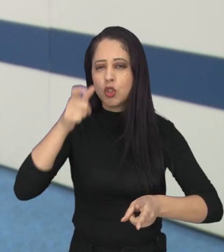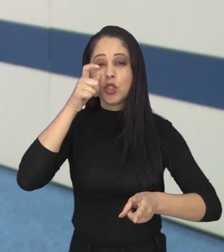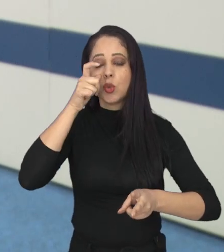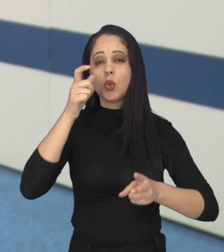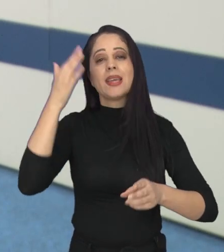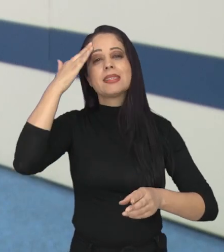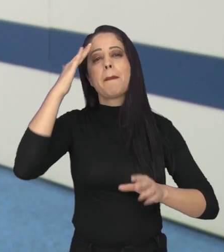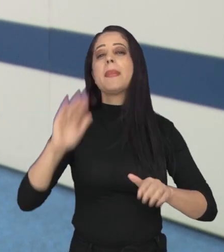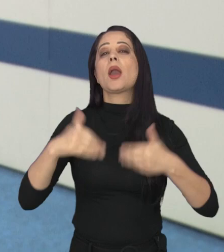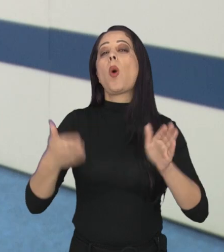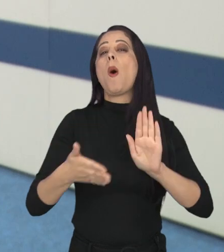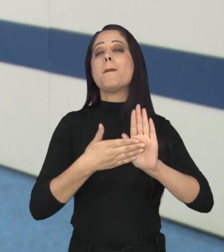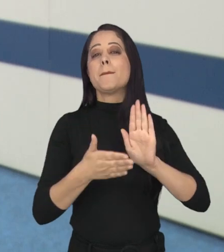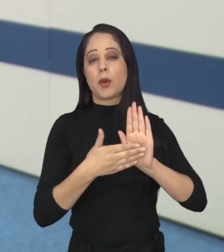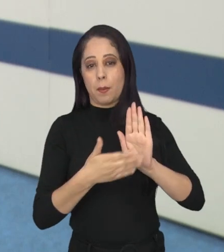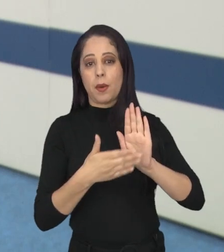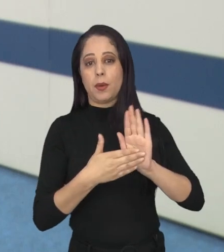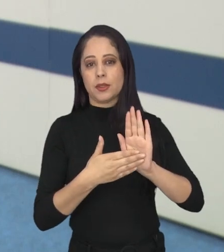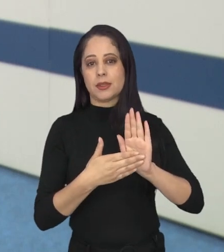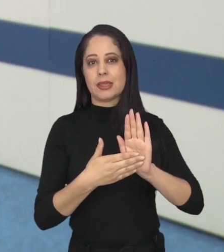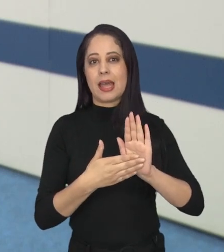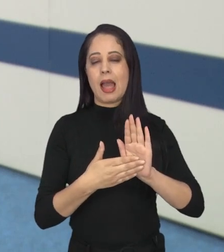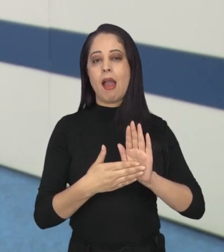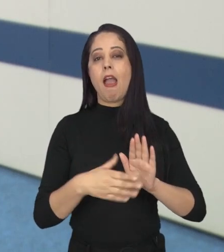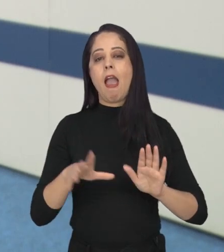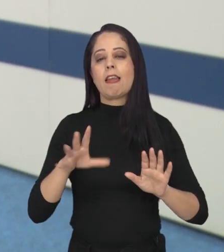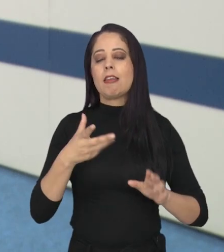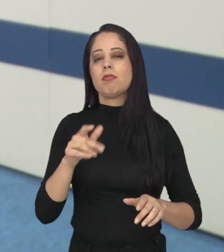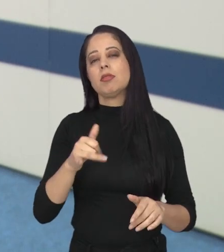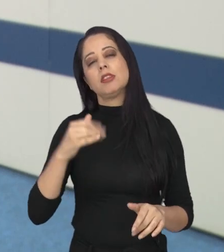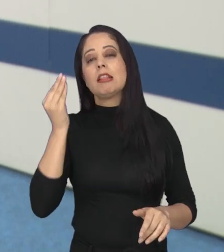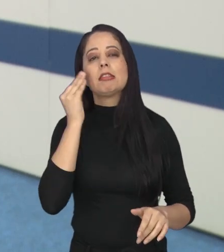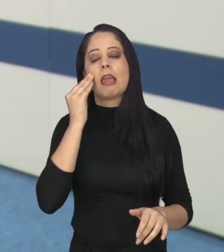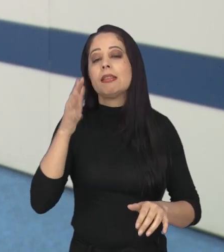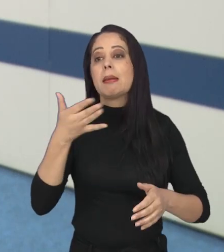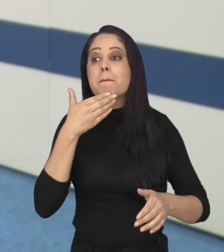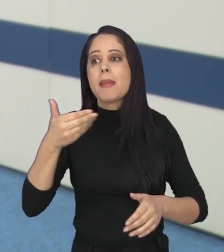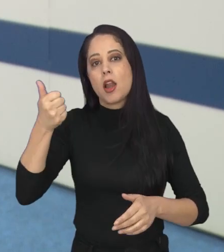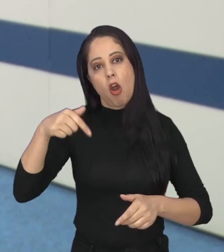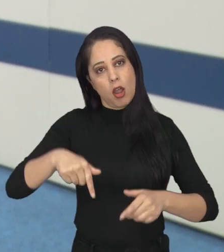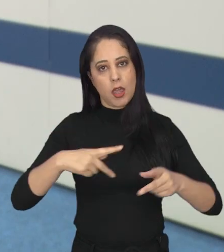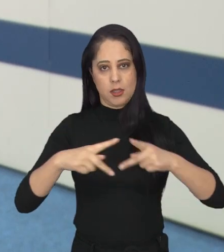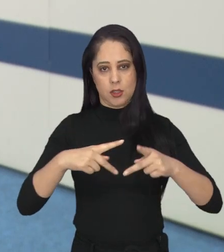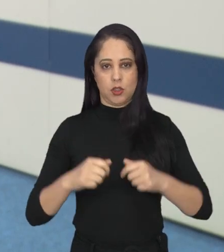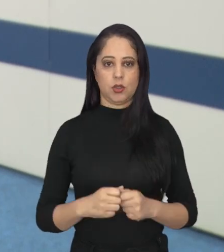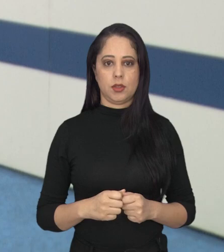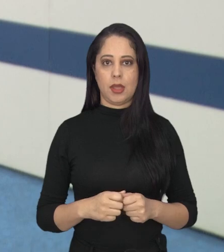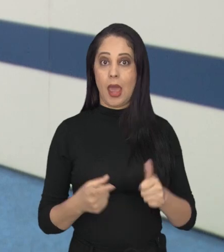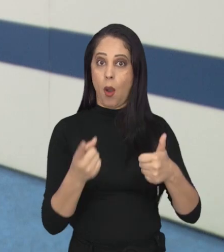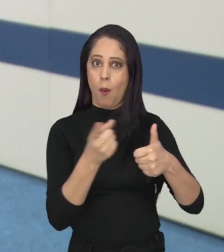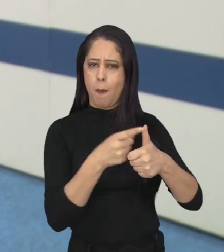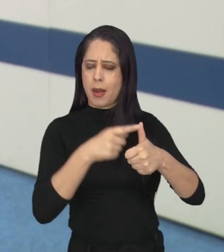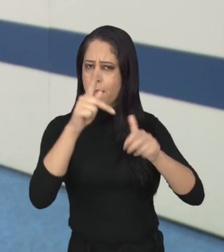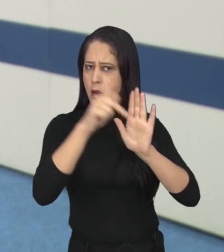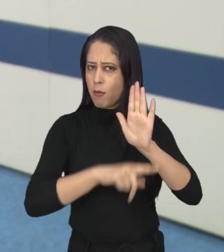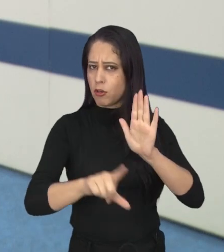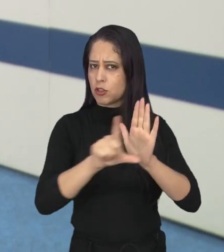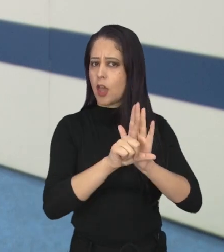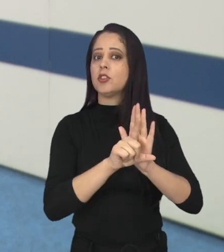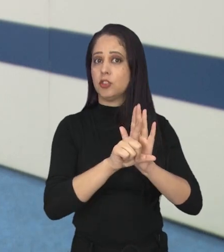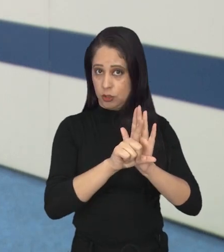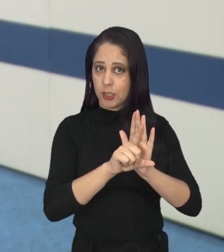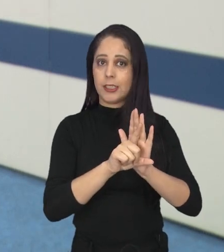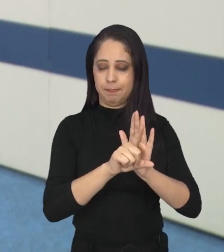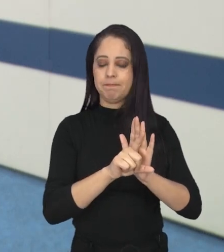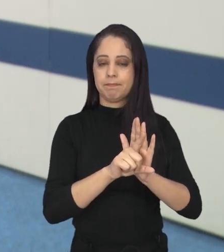propostas em discussão que buscam melhorias para a nossa cidade. O primeiro assunto do dia é um dos mais falados e que mais